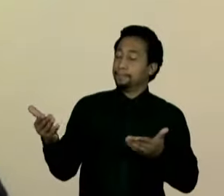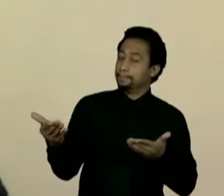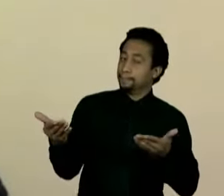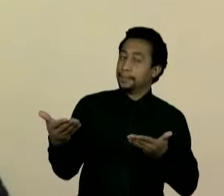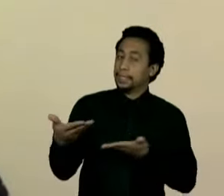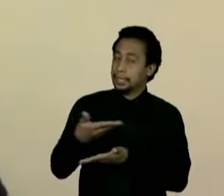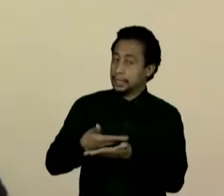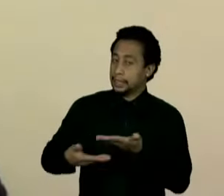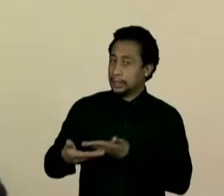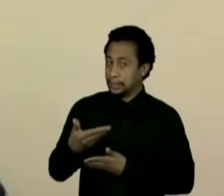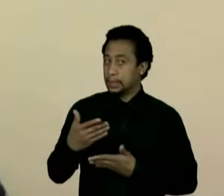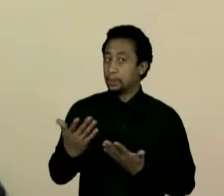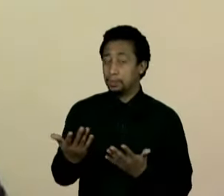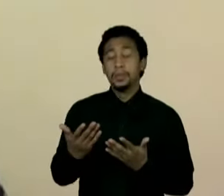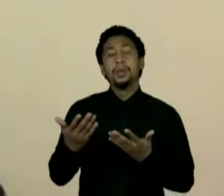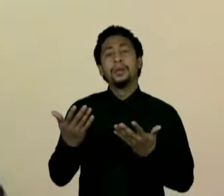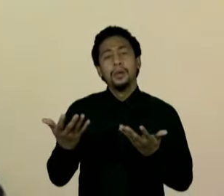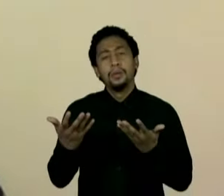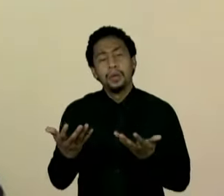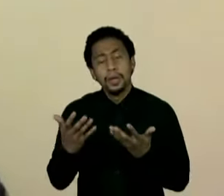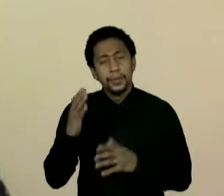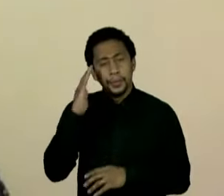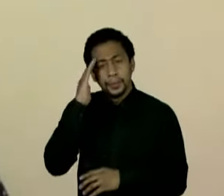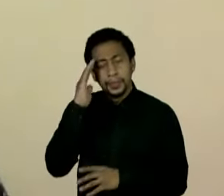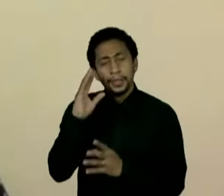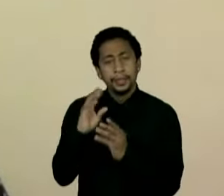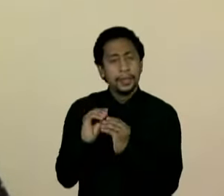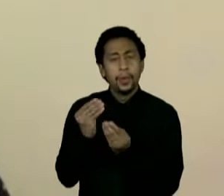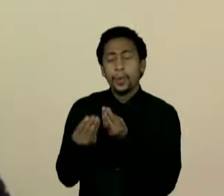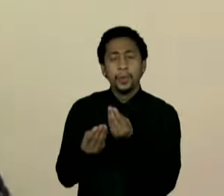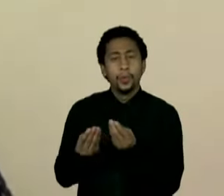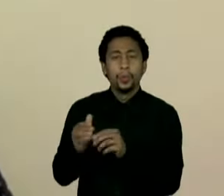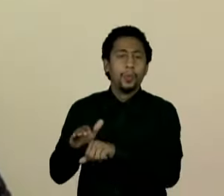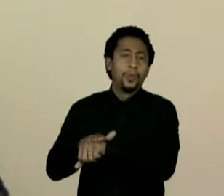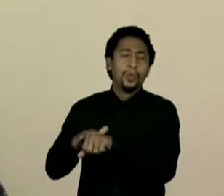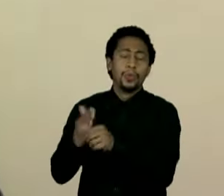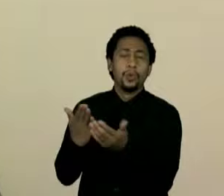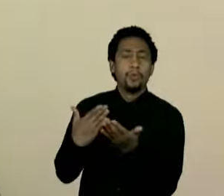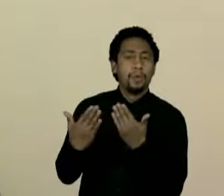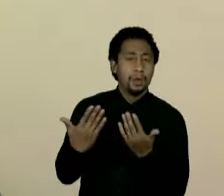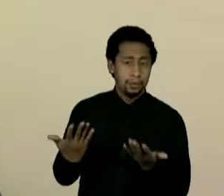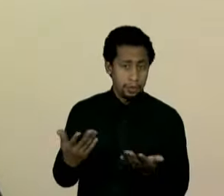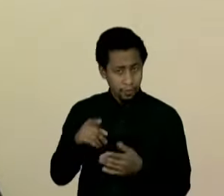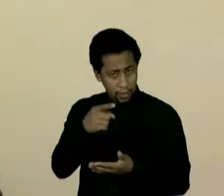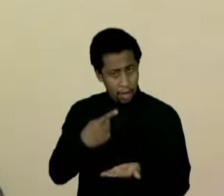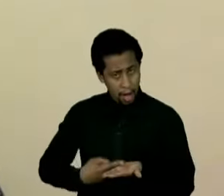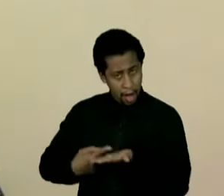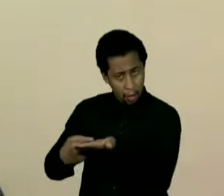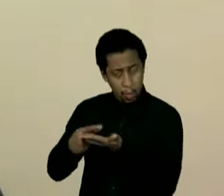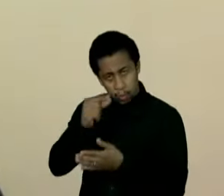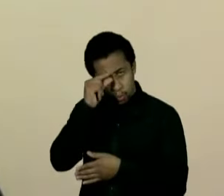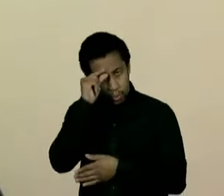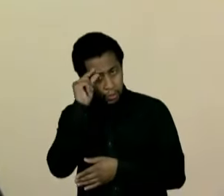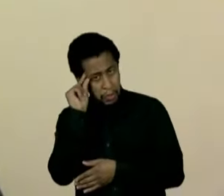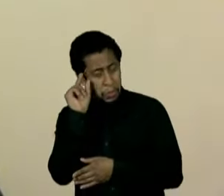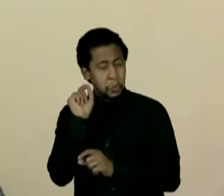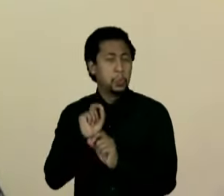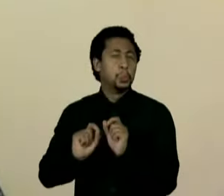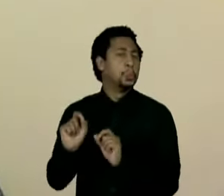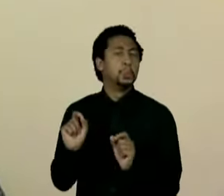Queria entender como foram essas conversas e do que dependeria um acordo do senhor com o Rodrigo Garcia para,